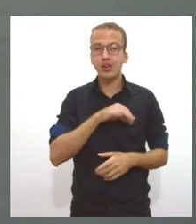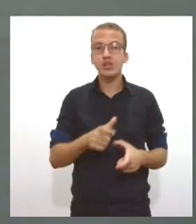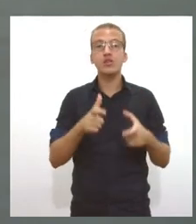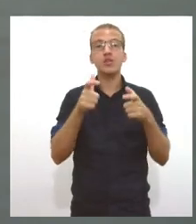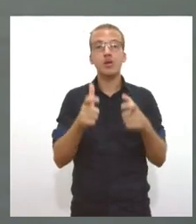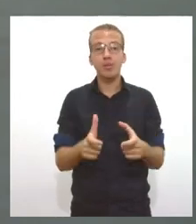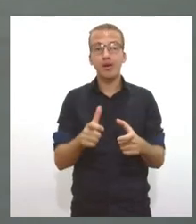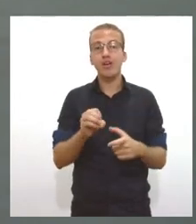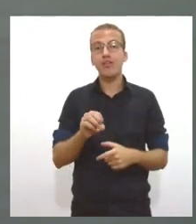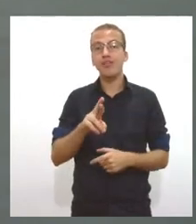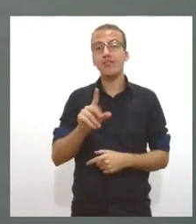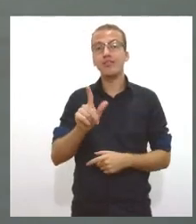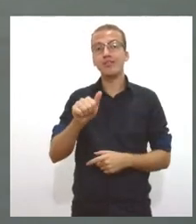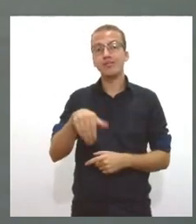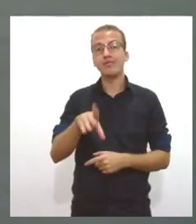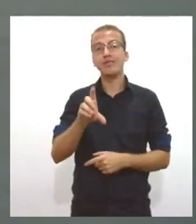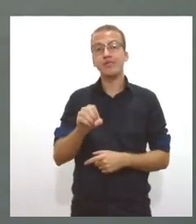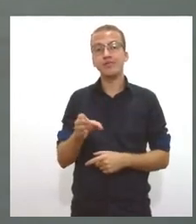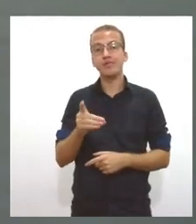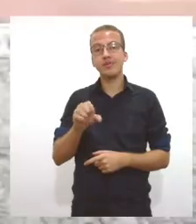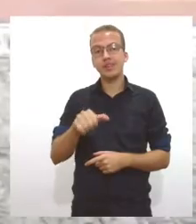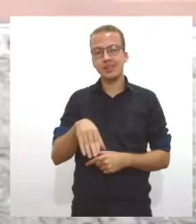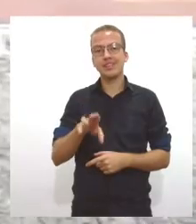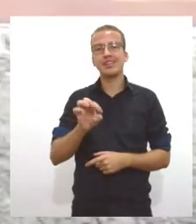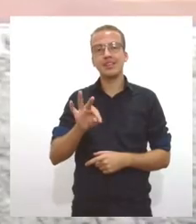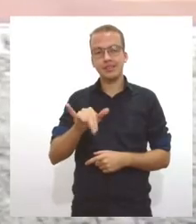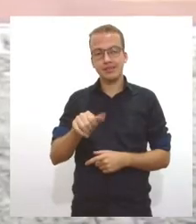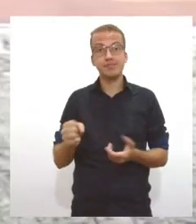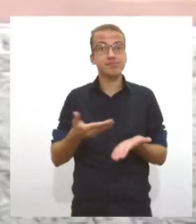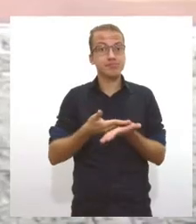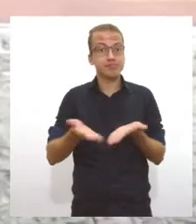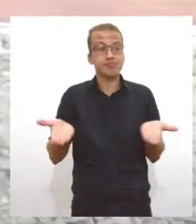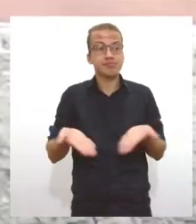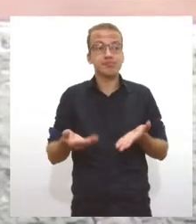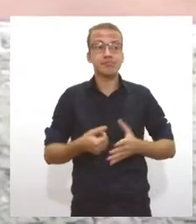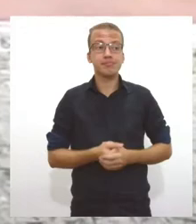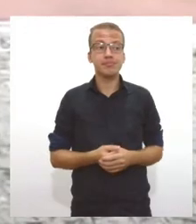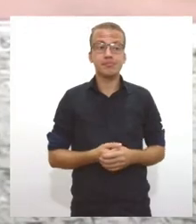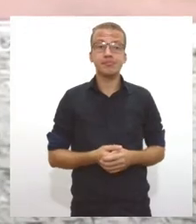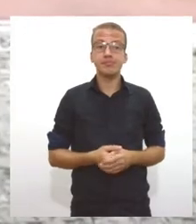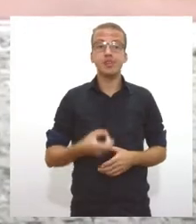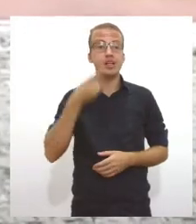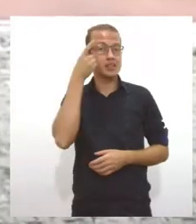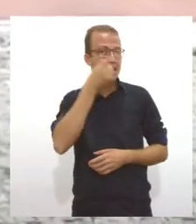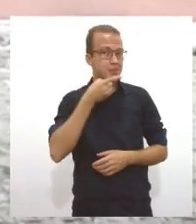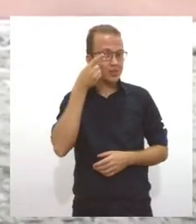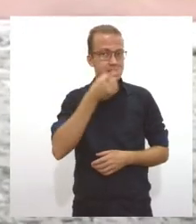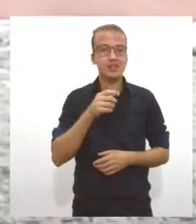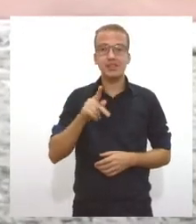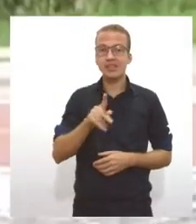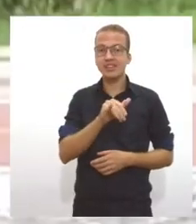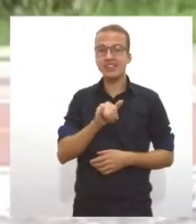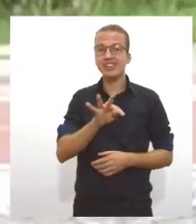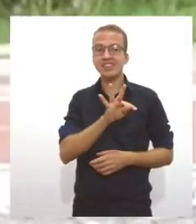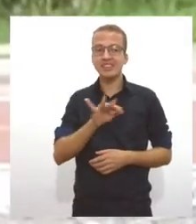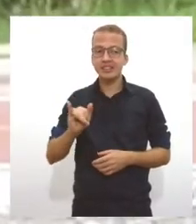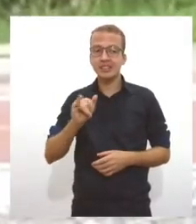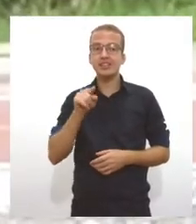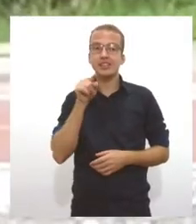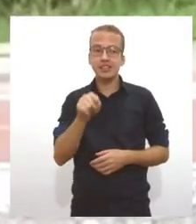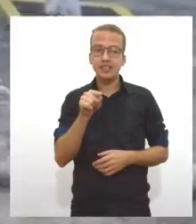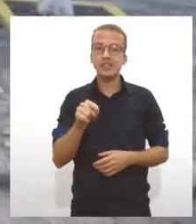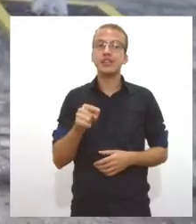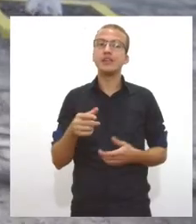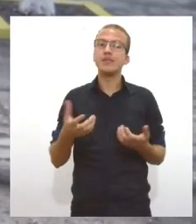a funcionar no início deste mês. Acompanhe. A deputada Kit Lima foi uma das que não escondeu o